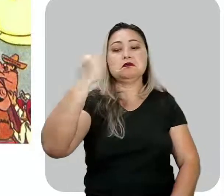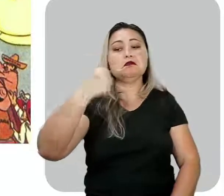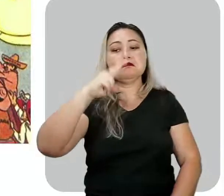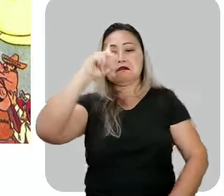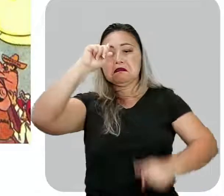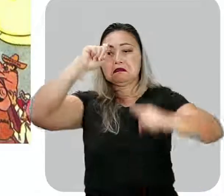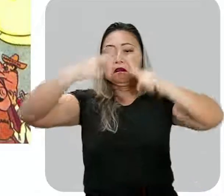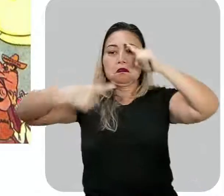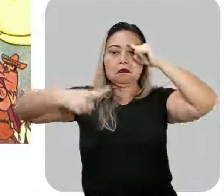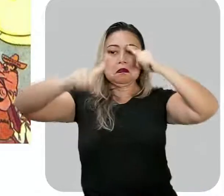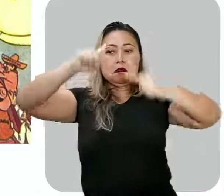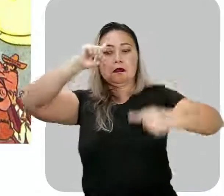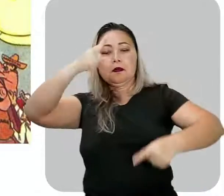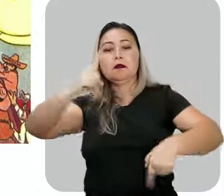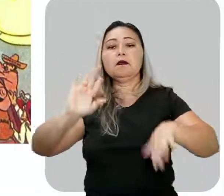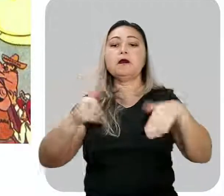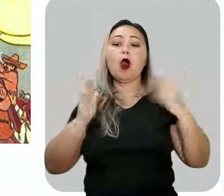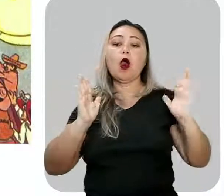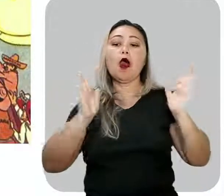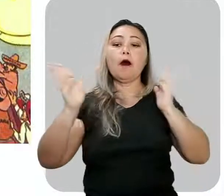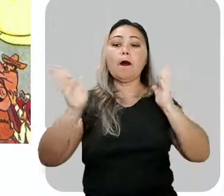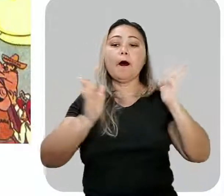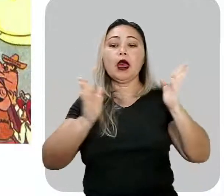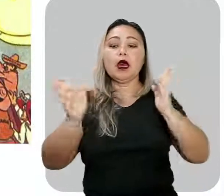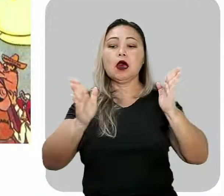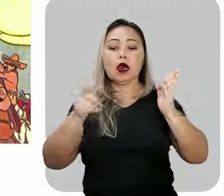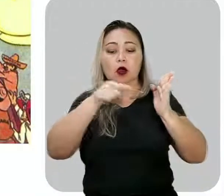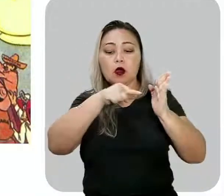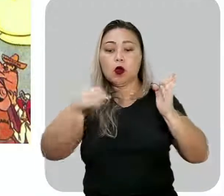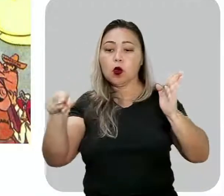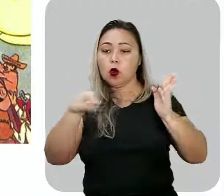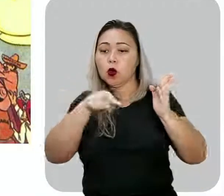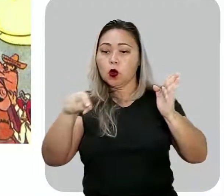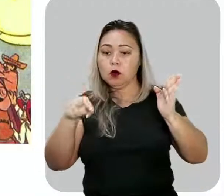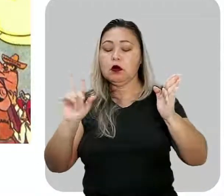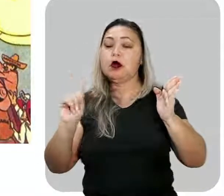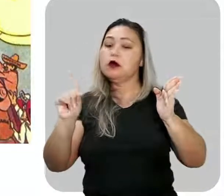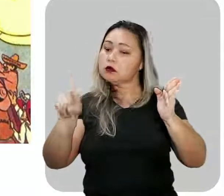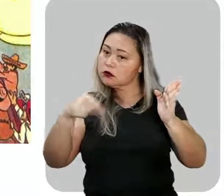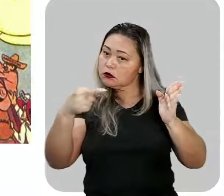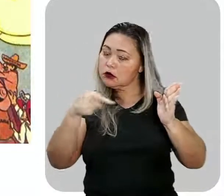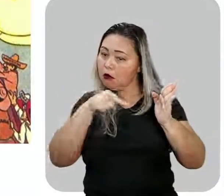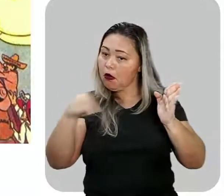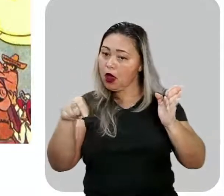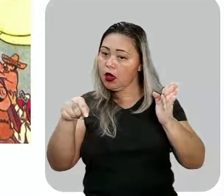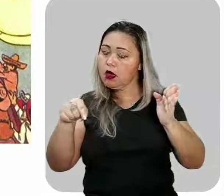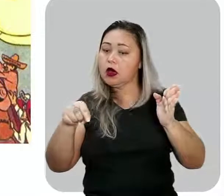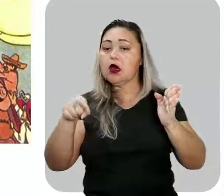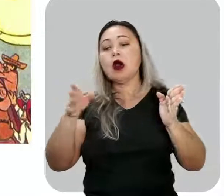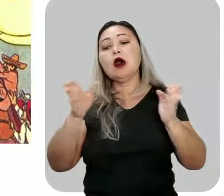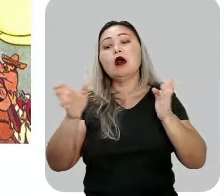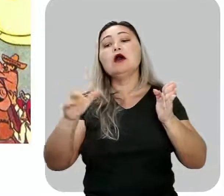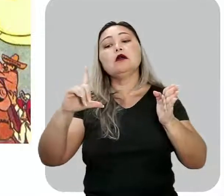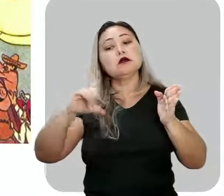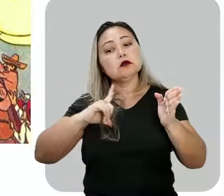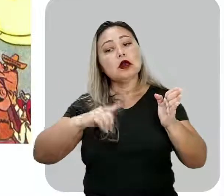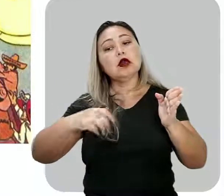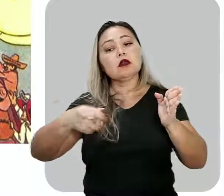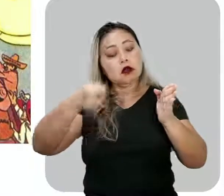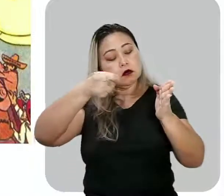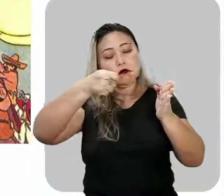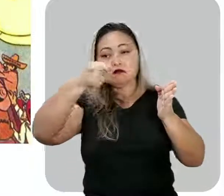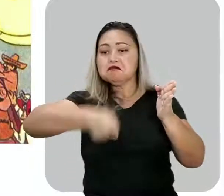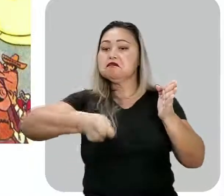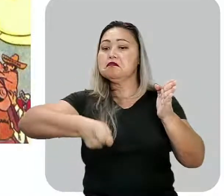Muito bem. Esse período aí nós vamos ter que marcar para o nosso aluno, que é o período que mais é cobrado também,